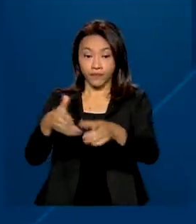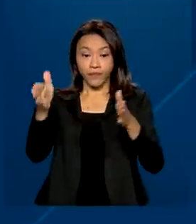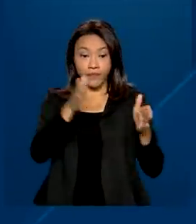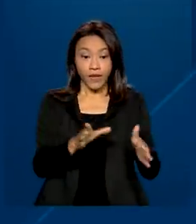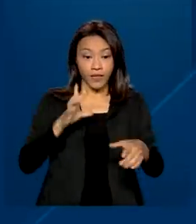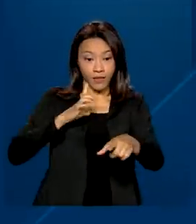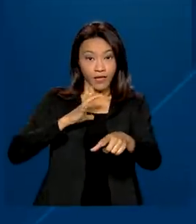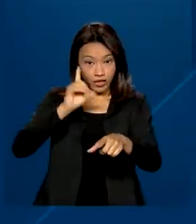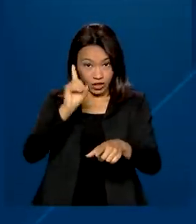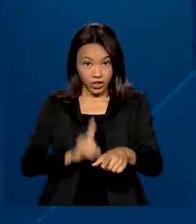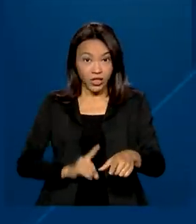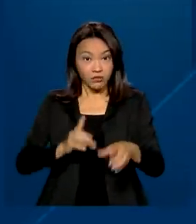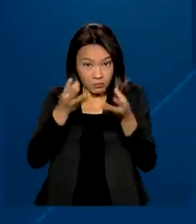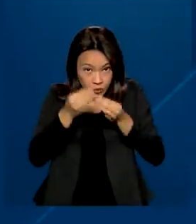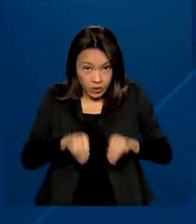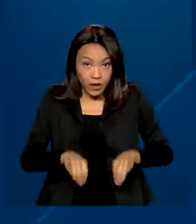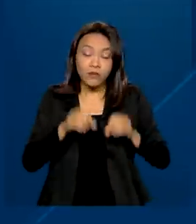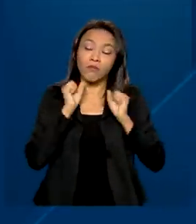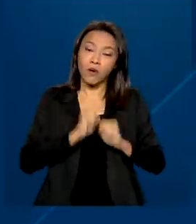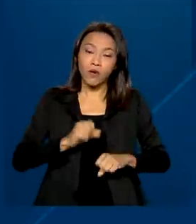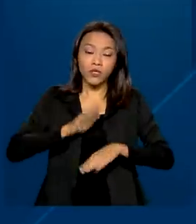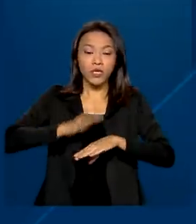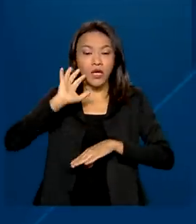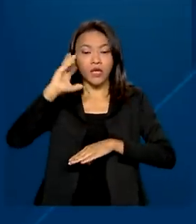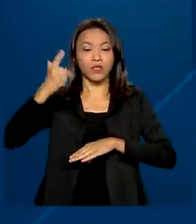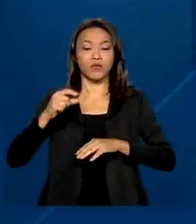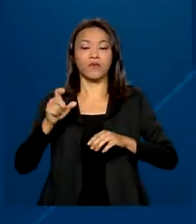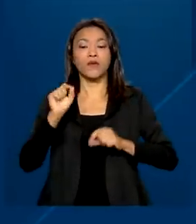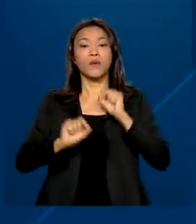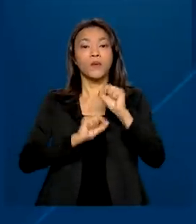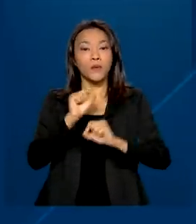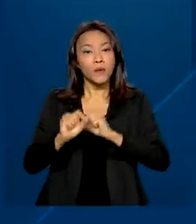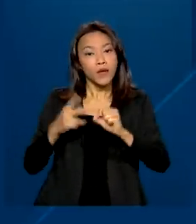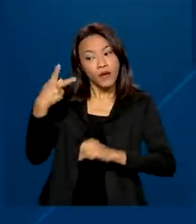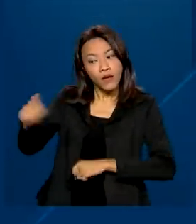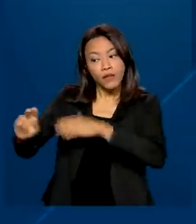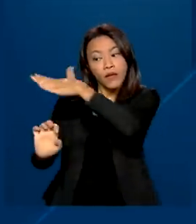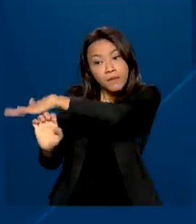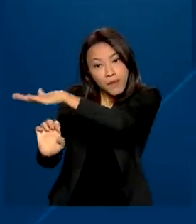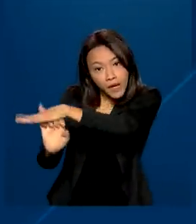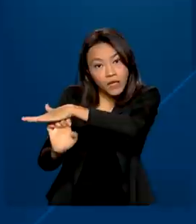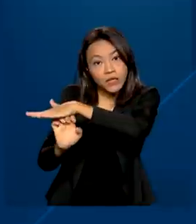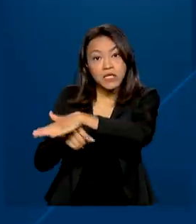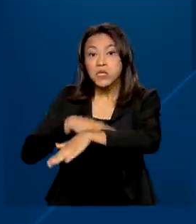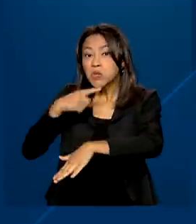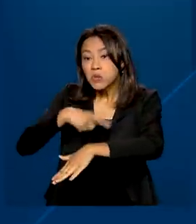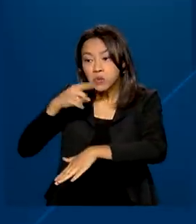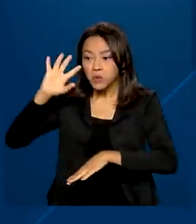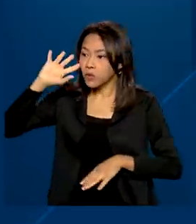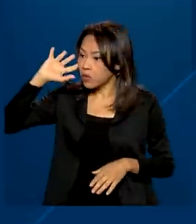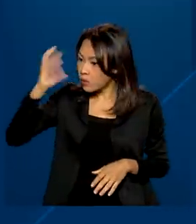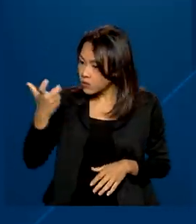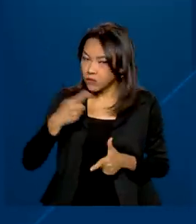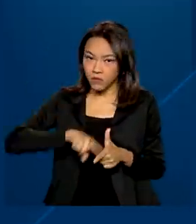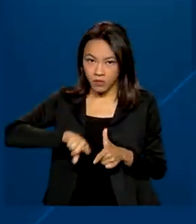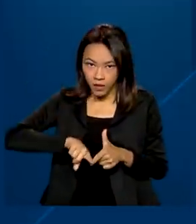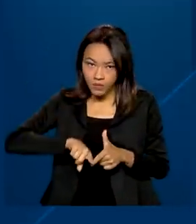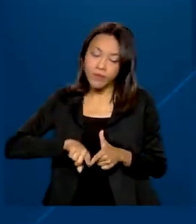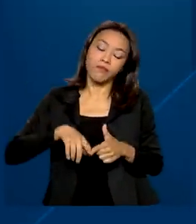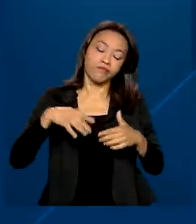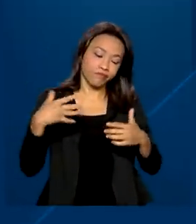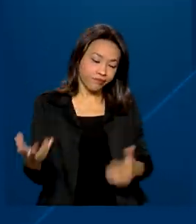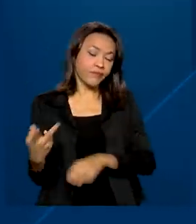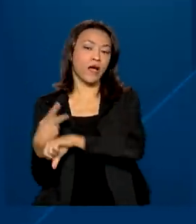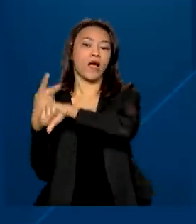violado pode tentar resolver a questão nos canais de atendimento da própria empresa. Caso o problema não seja solucionado, é